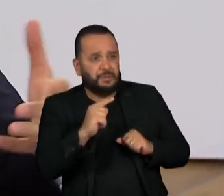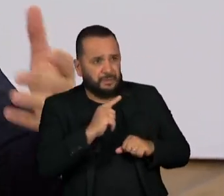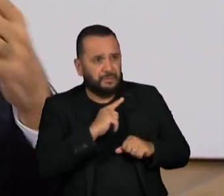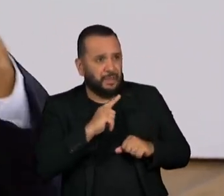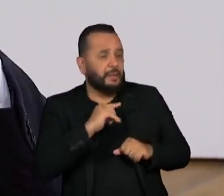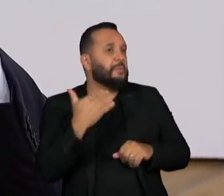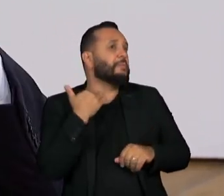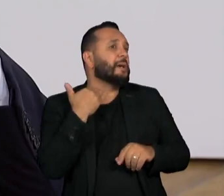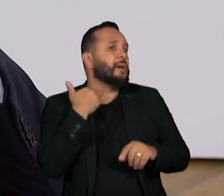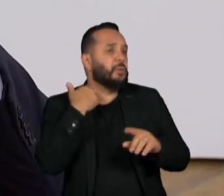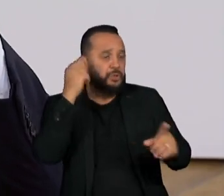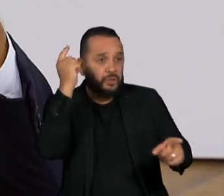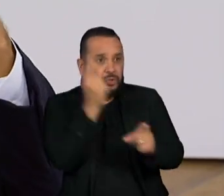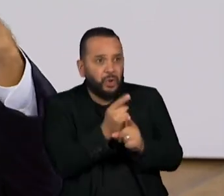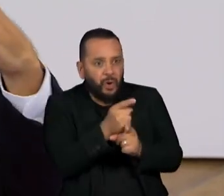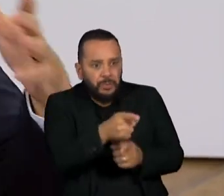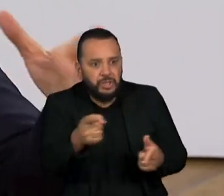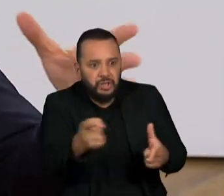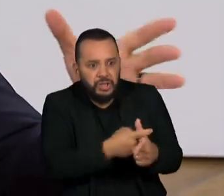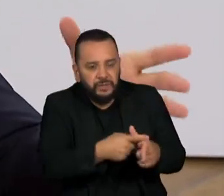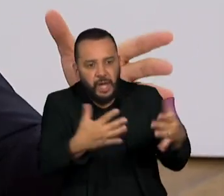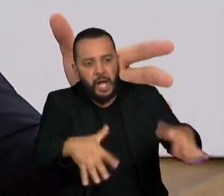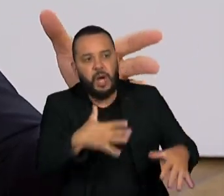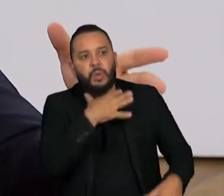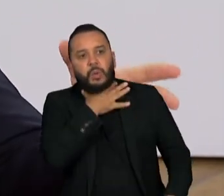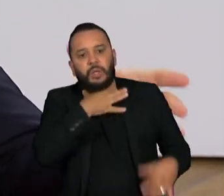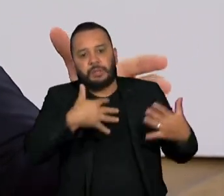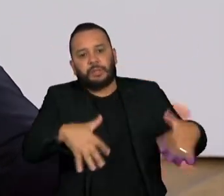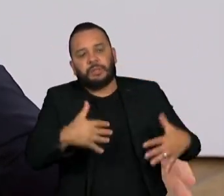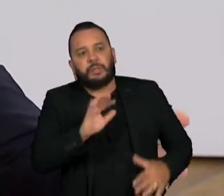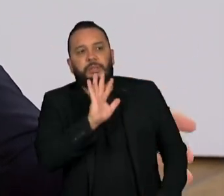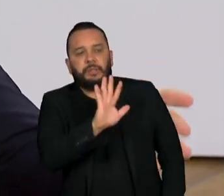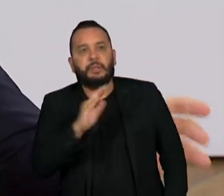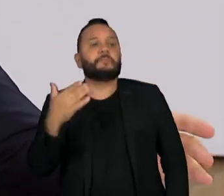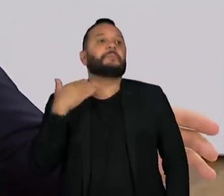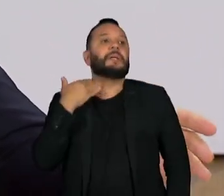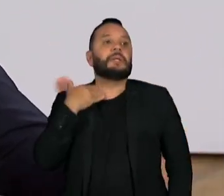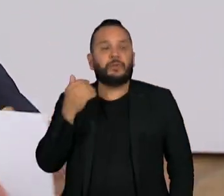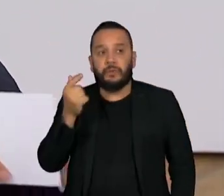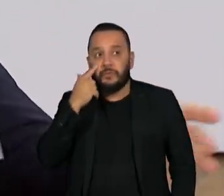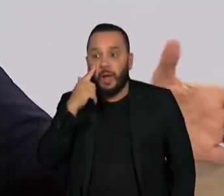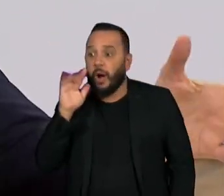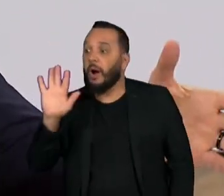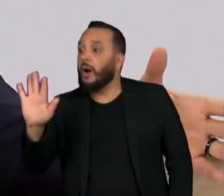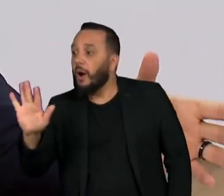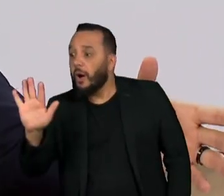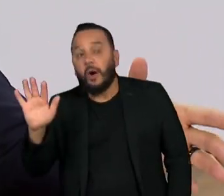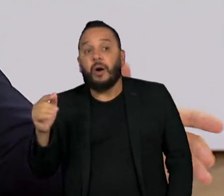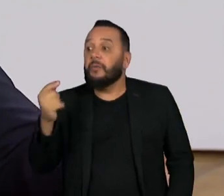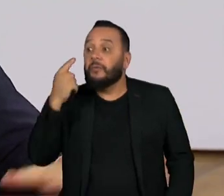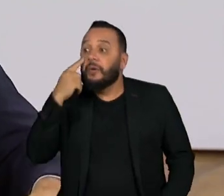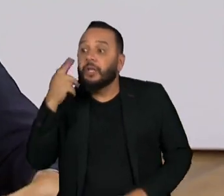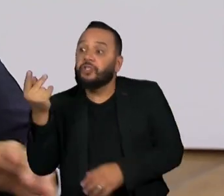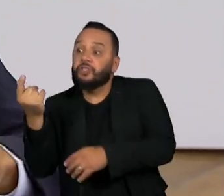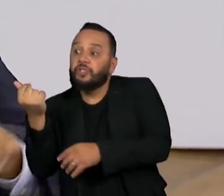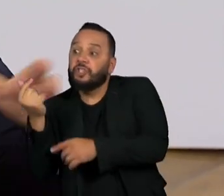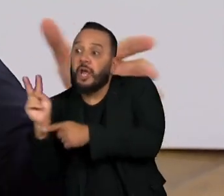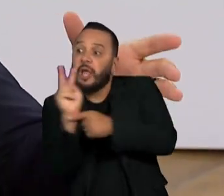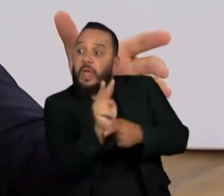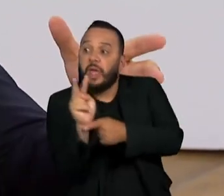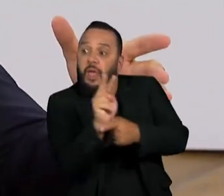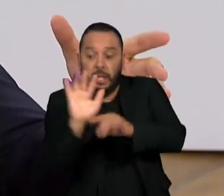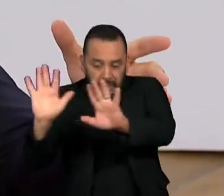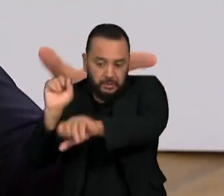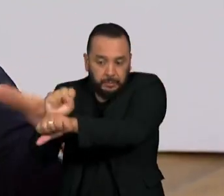descobre um buraco desse tamanho, o acontece? A primeira reação do banco é ir no departamento de crédito e falar, olha, vamos revisar todas as nossas normas, vamos